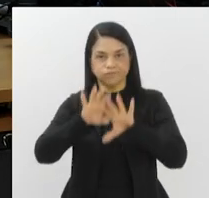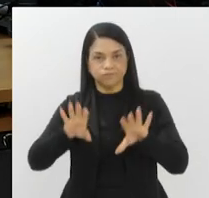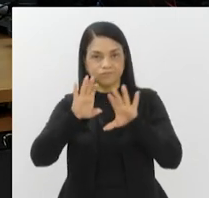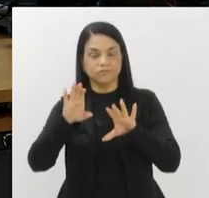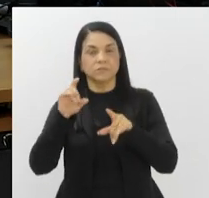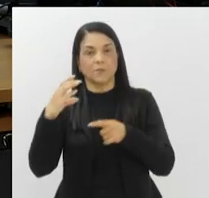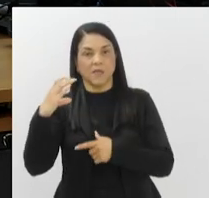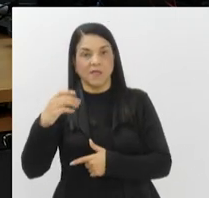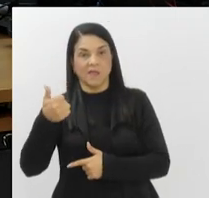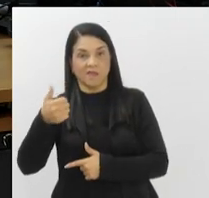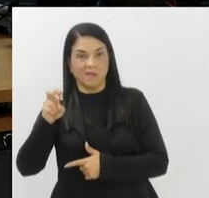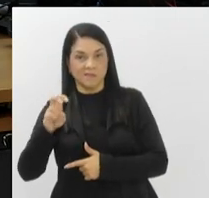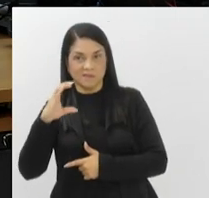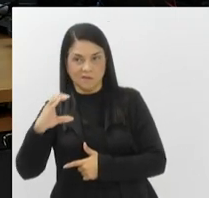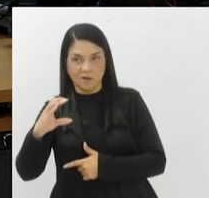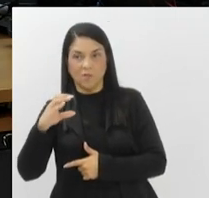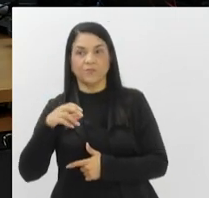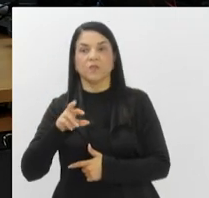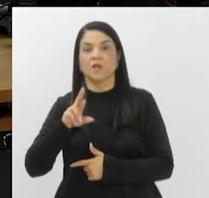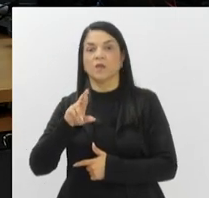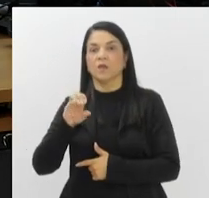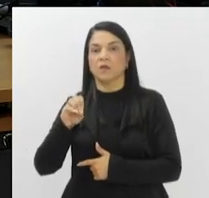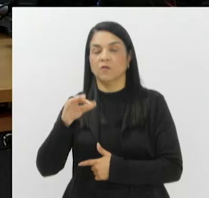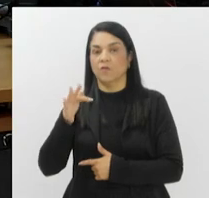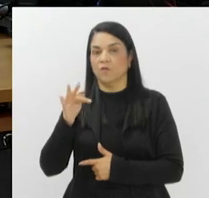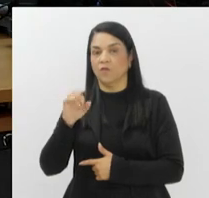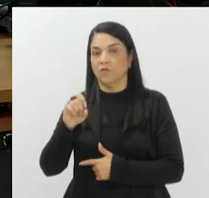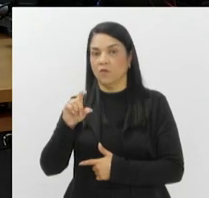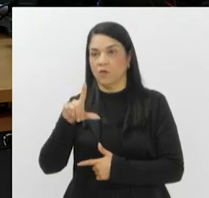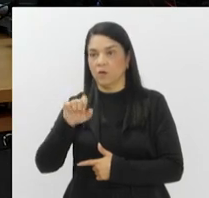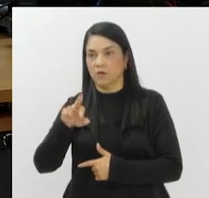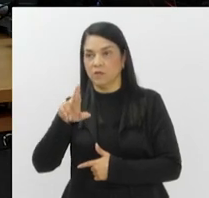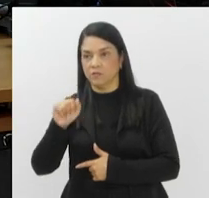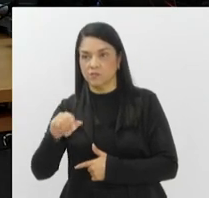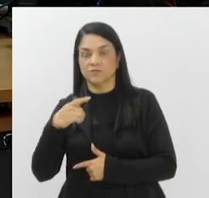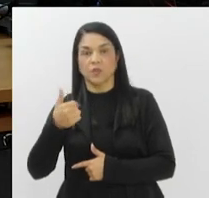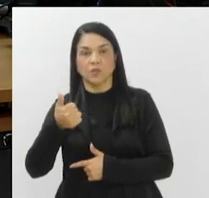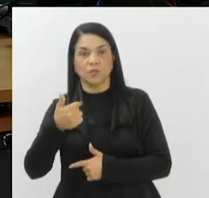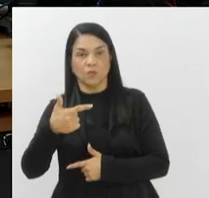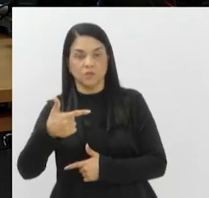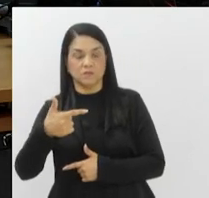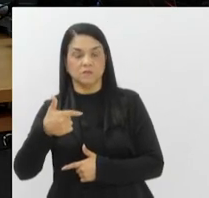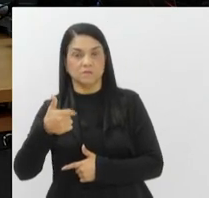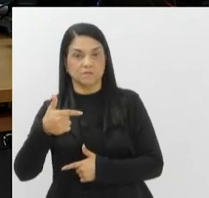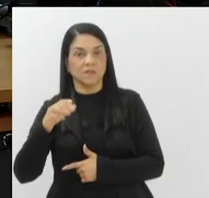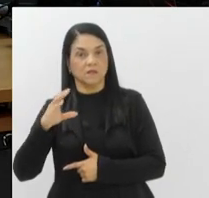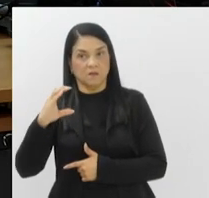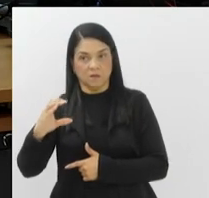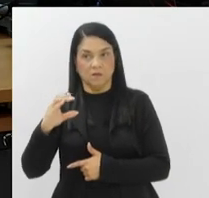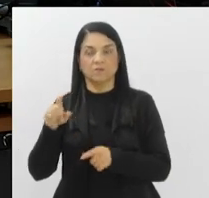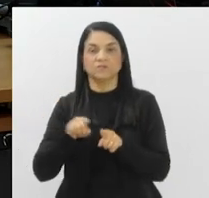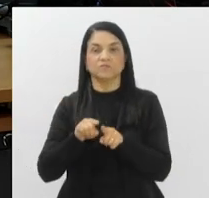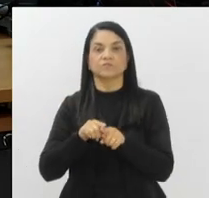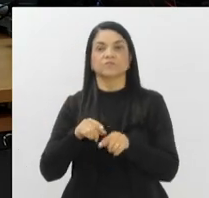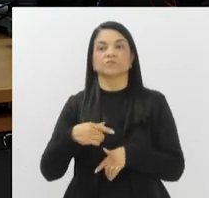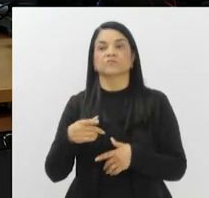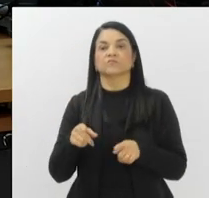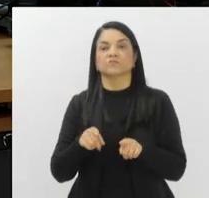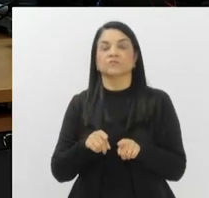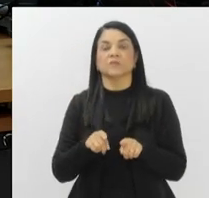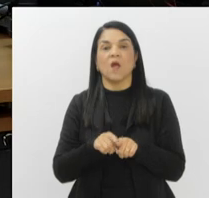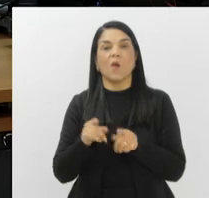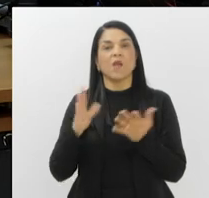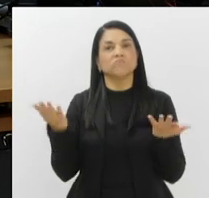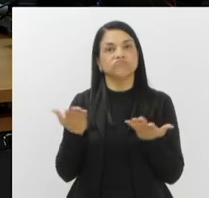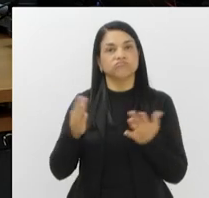Flores, nublado, 12 graus. E Coatis também nublado, 12 graus, bastante frio. Vamos ver agora o tempo aqui no Rio de